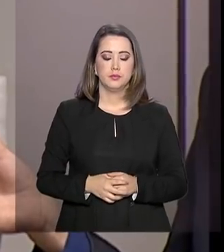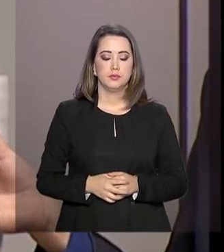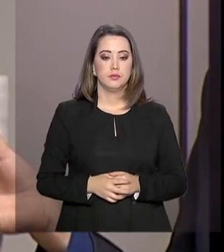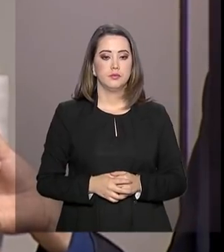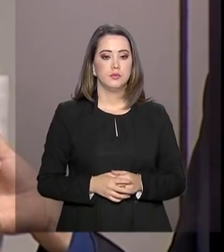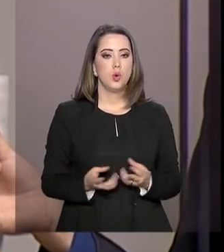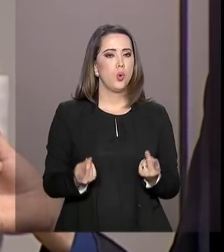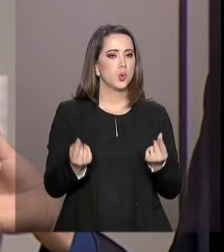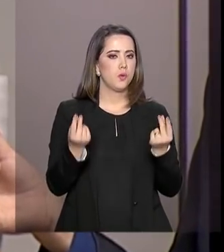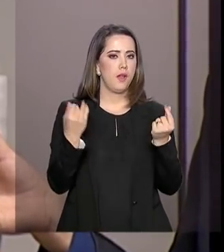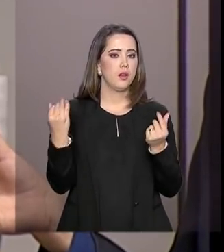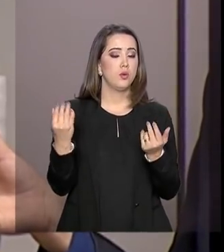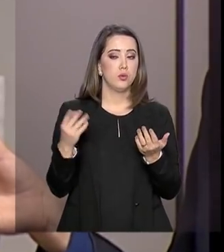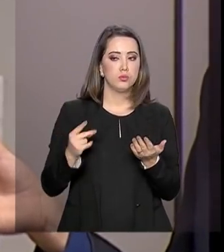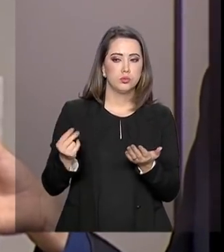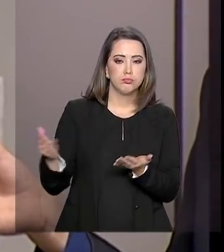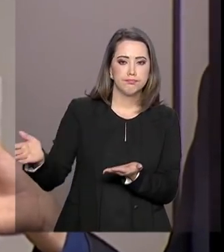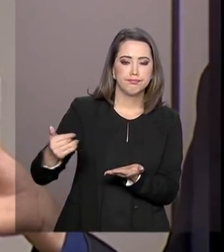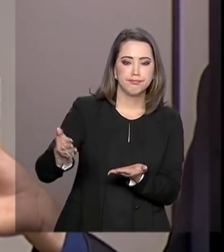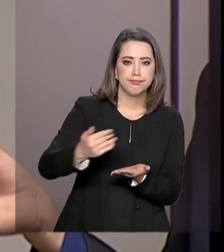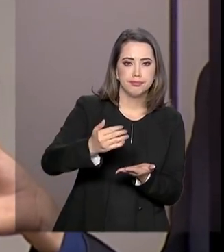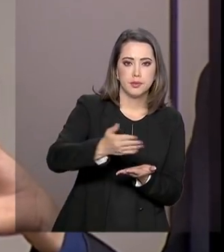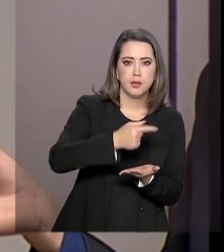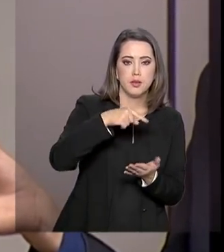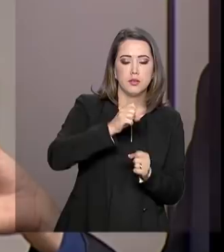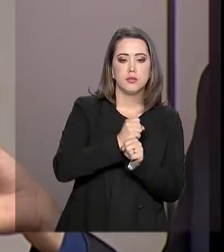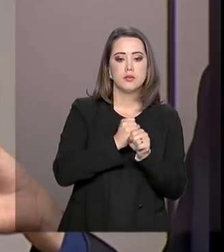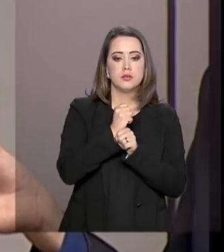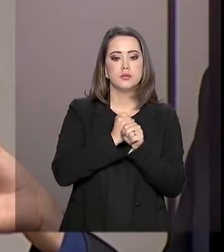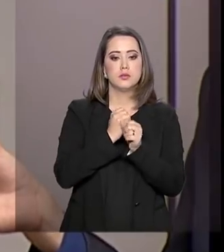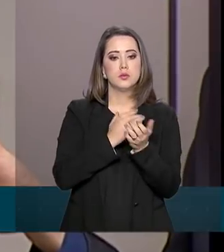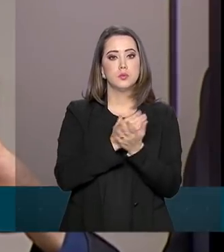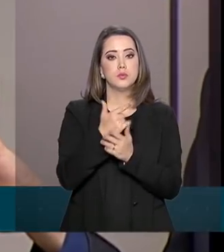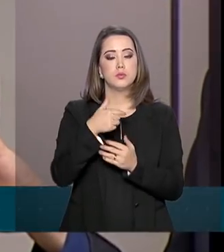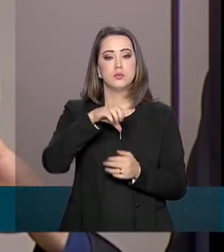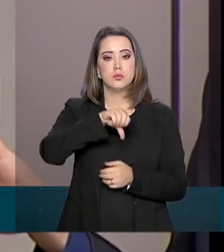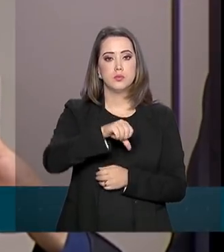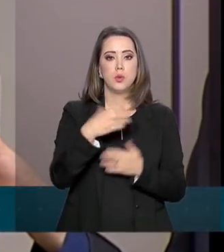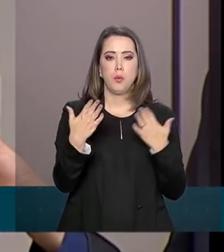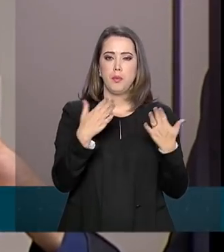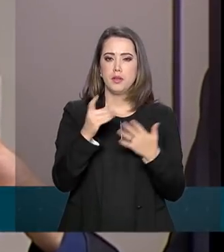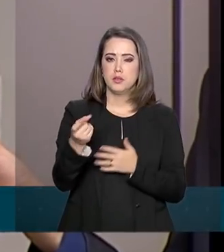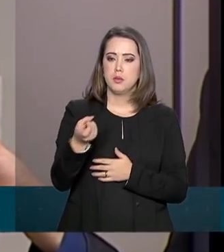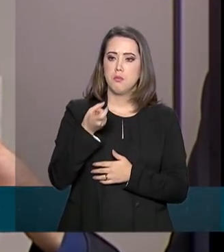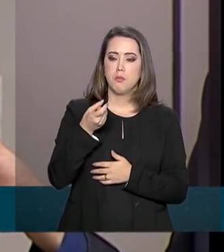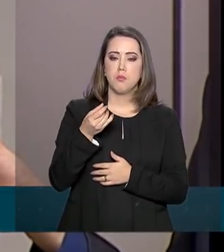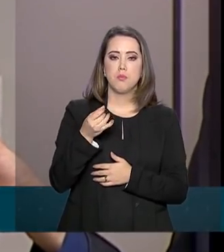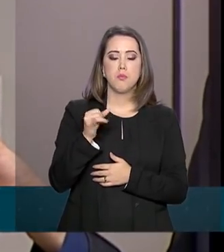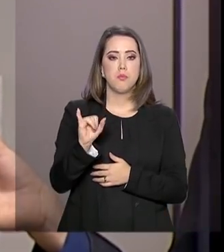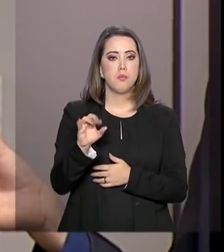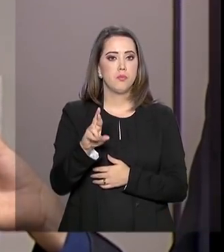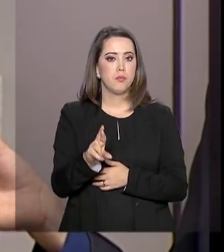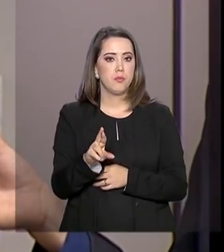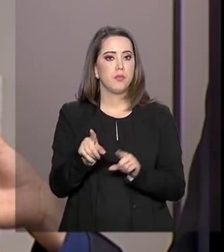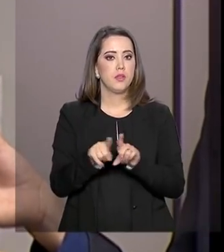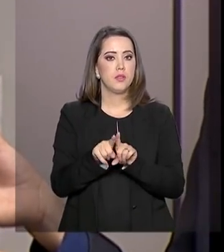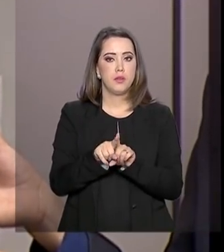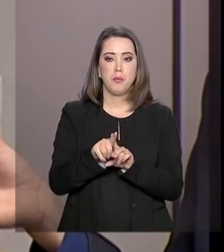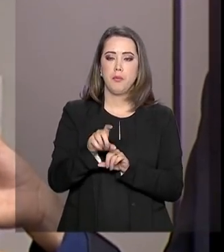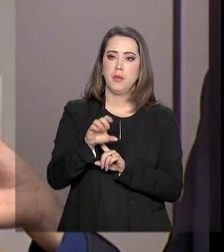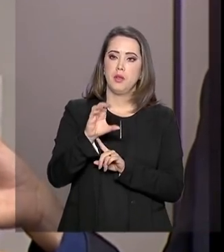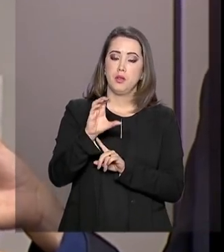Os valores expressivos que nós recolhemos esse ano, início de 2019, em relação ao imposto de renda e à contribuição social,